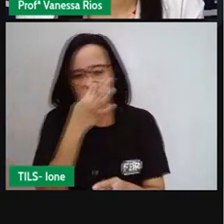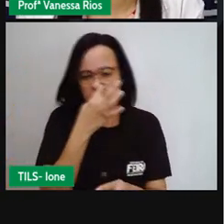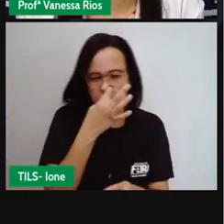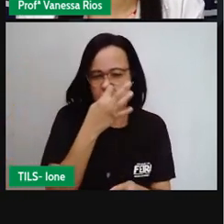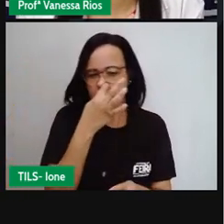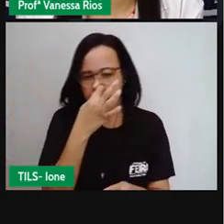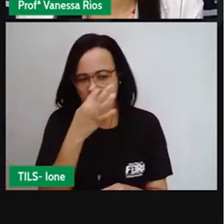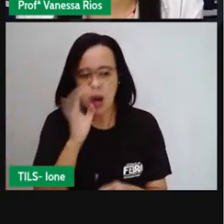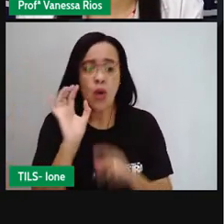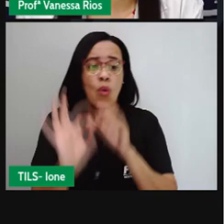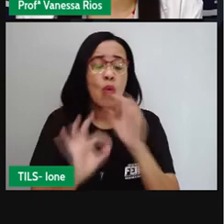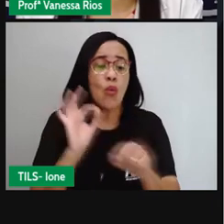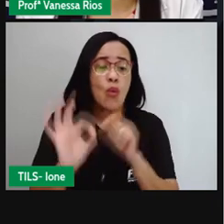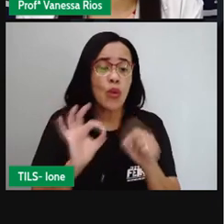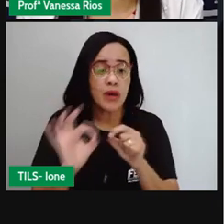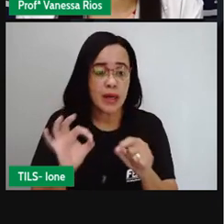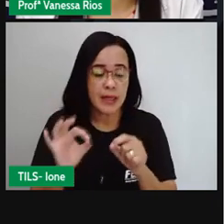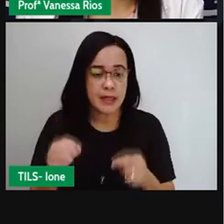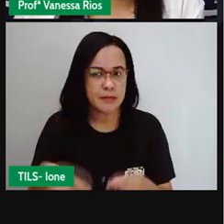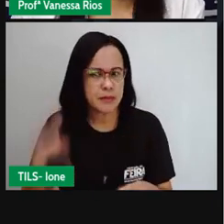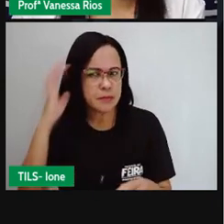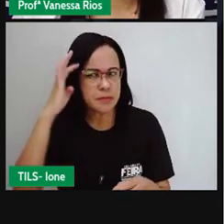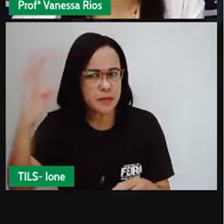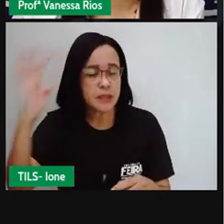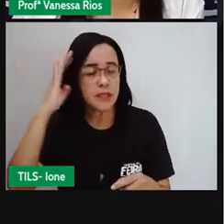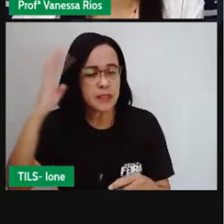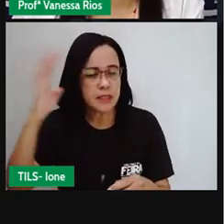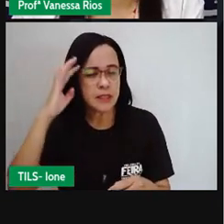para essa reflexão, para esse questionamento?